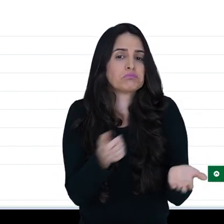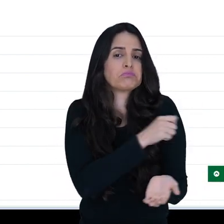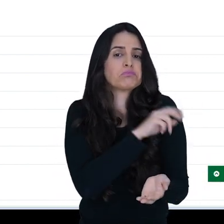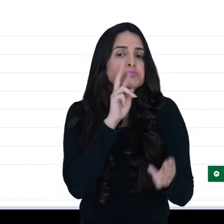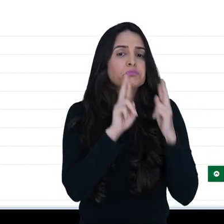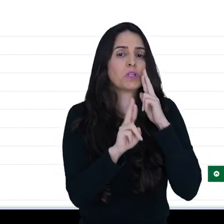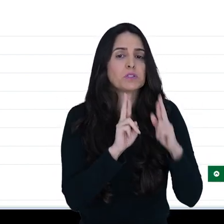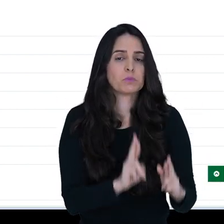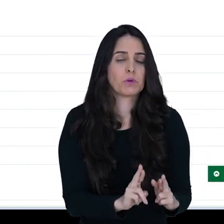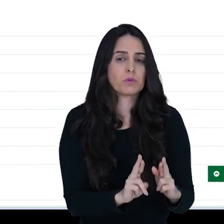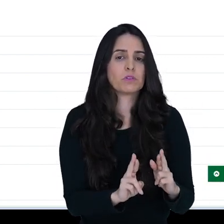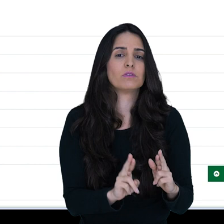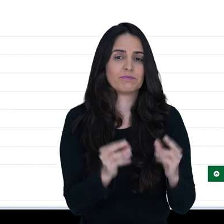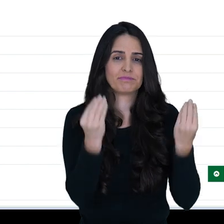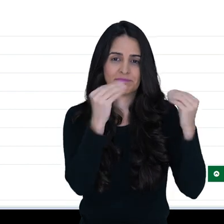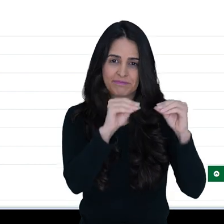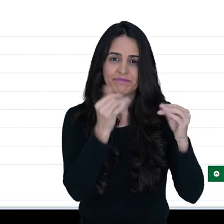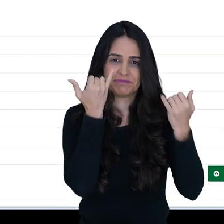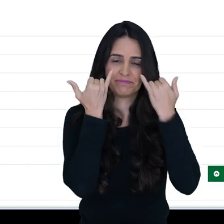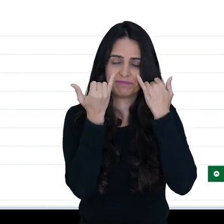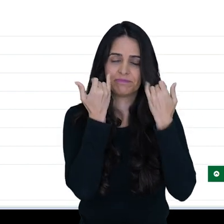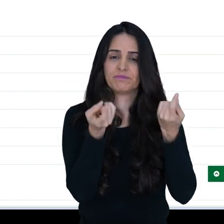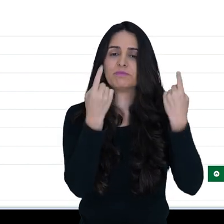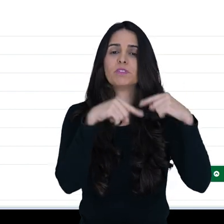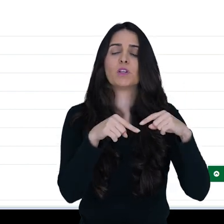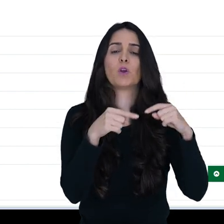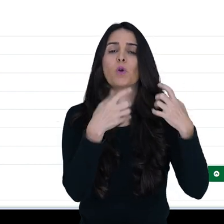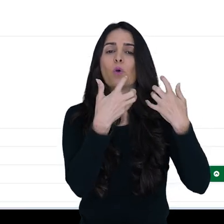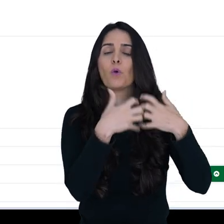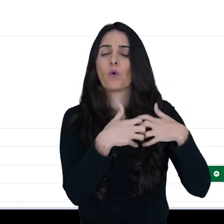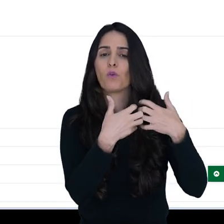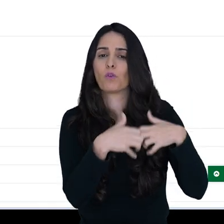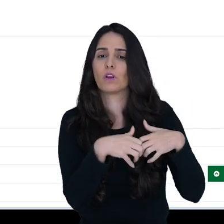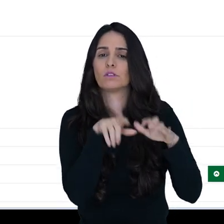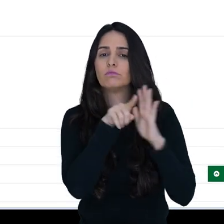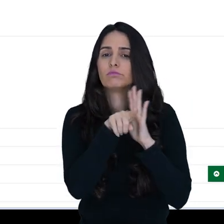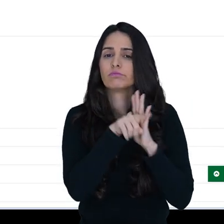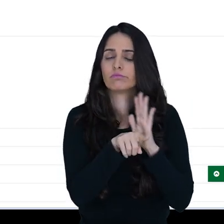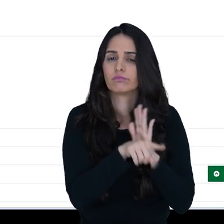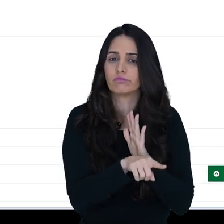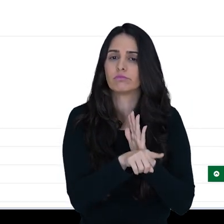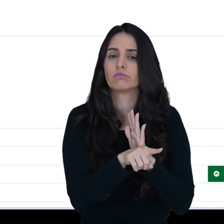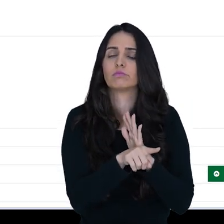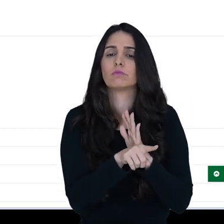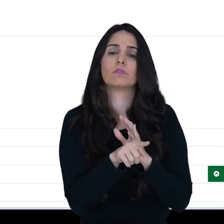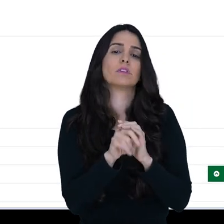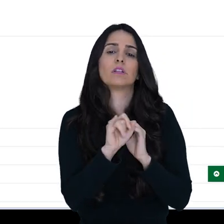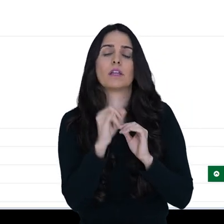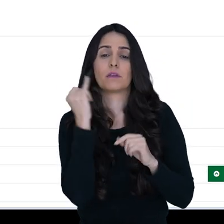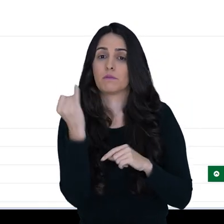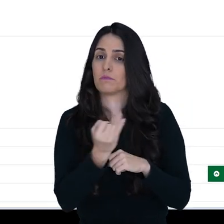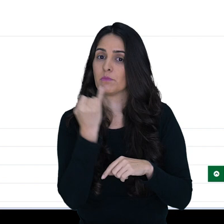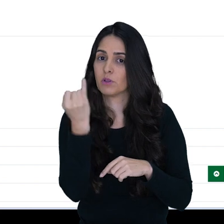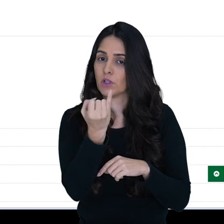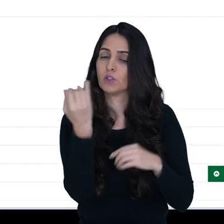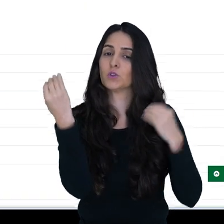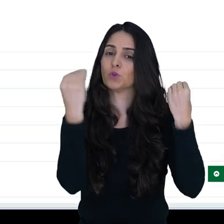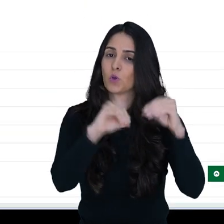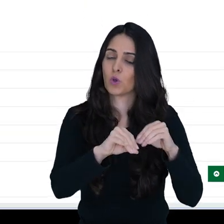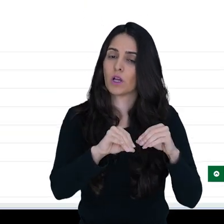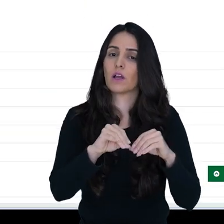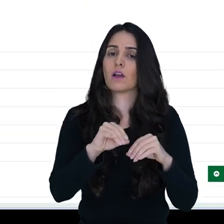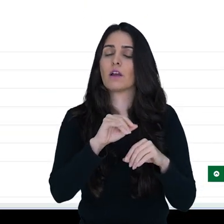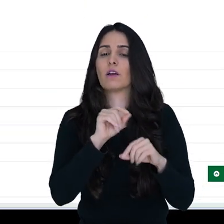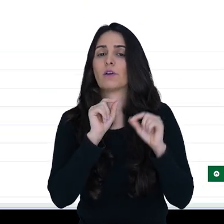para que os alunos respondam a essas questões. E aqui, as configurações de questões e submissões.